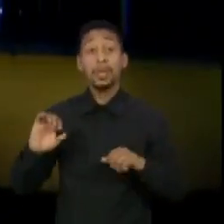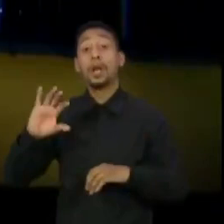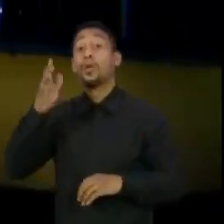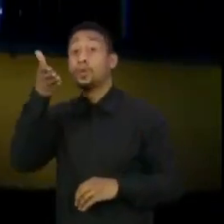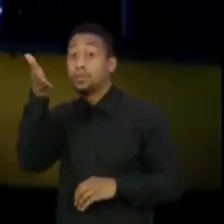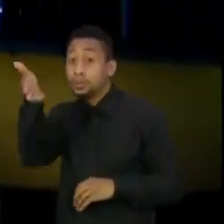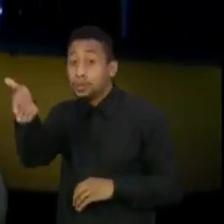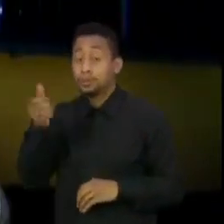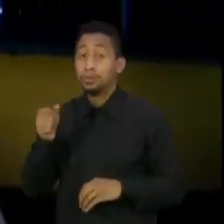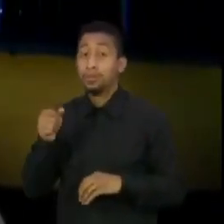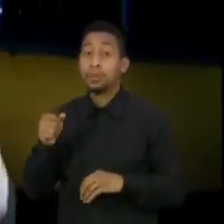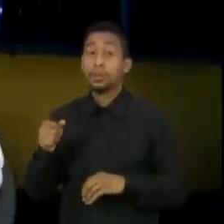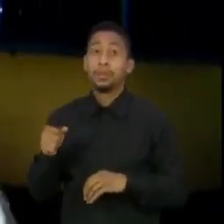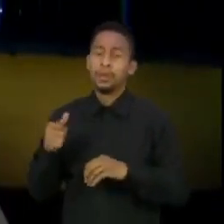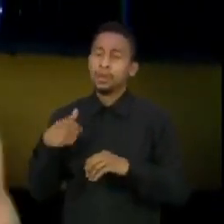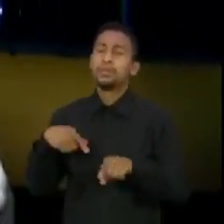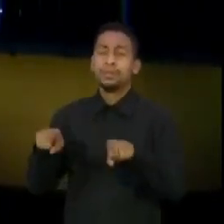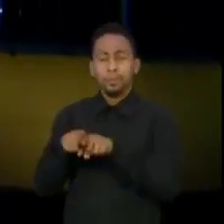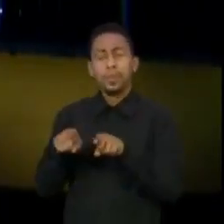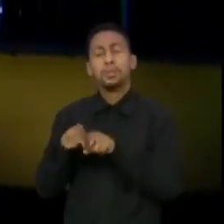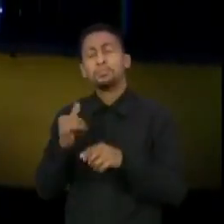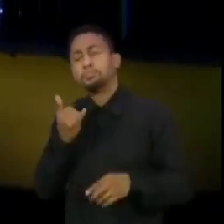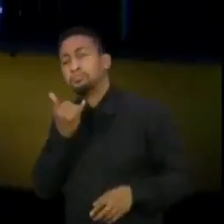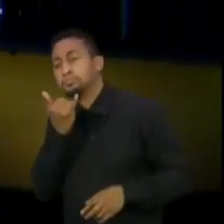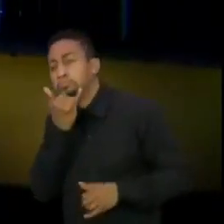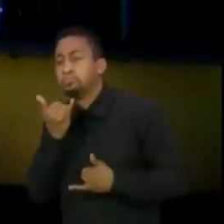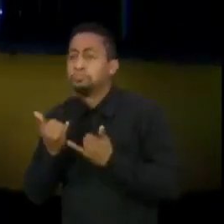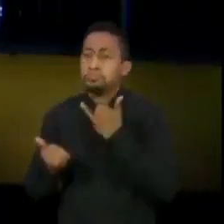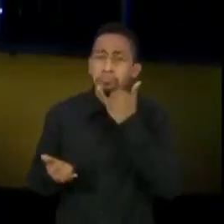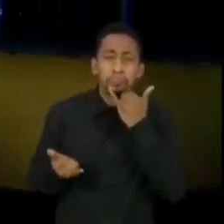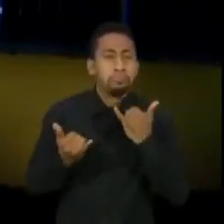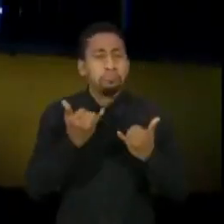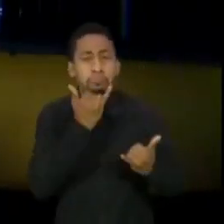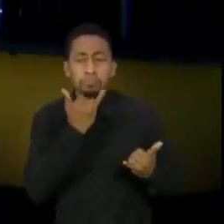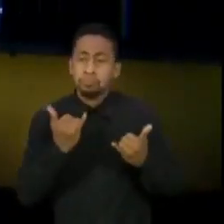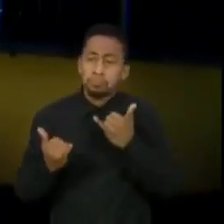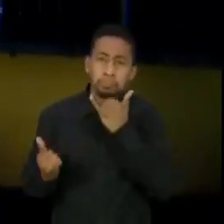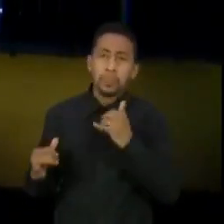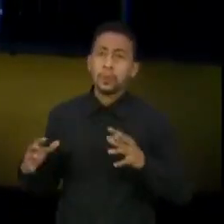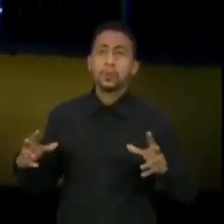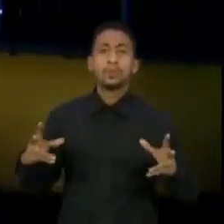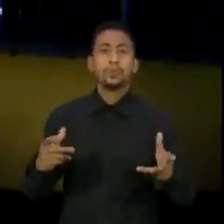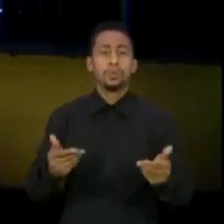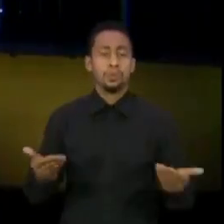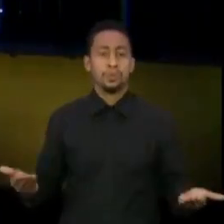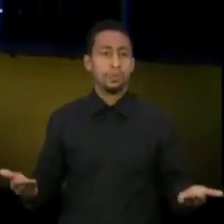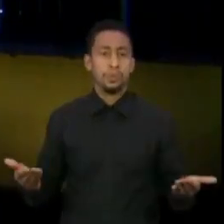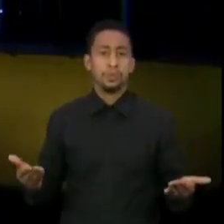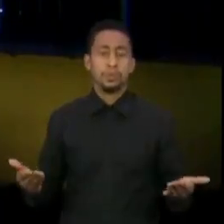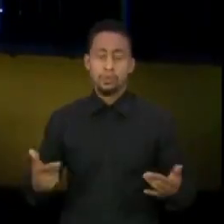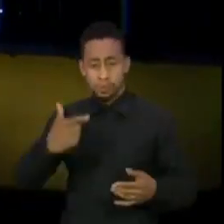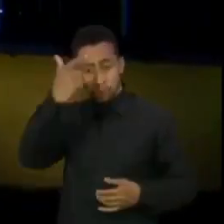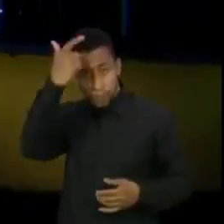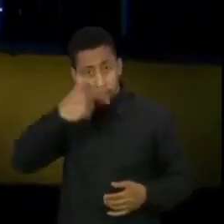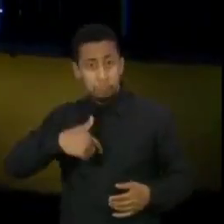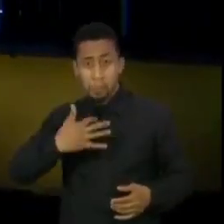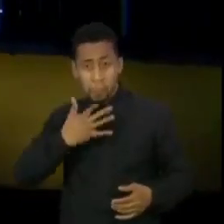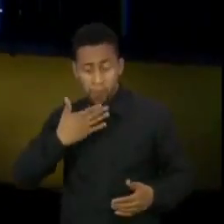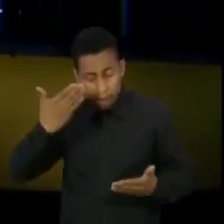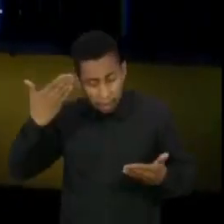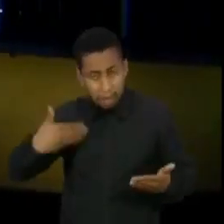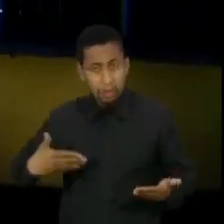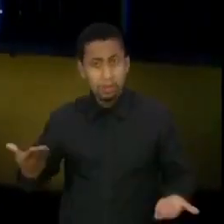acontecido, como pedi desculpas a todo mundo. Eu sou conhecido por uma